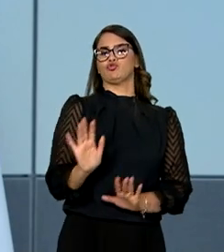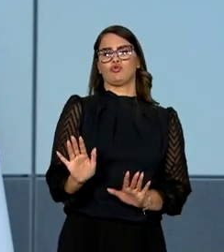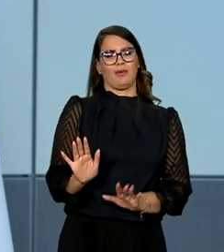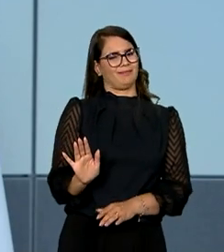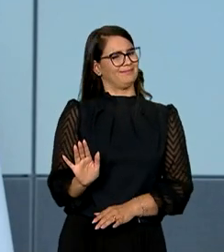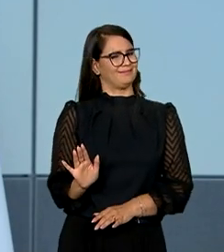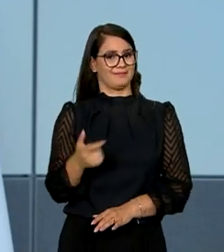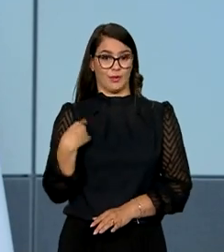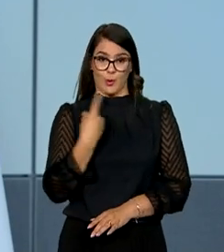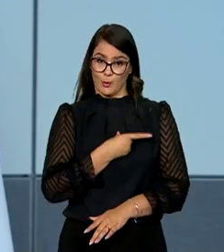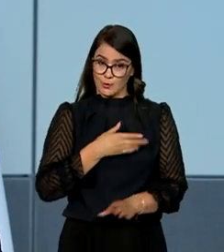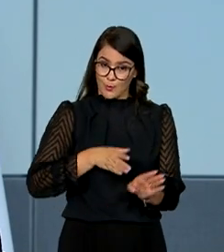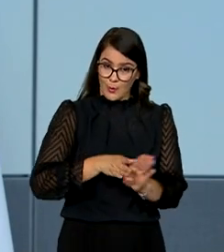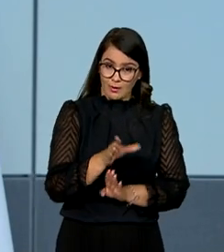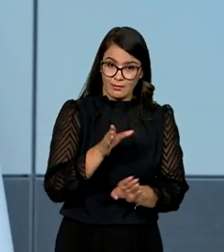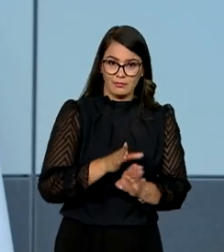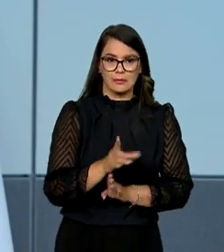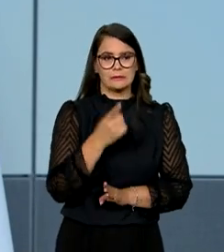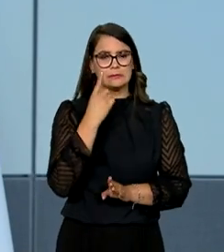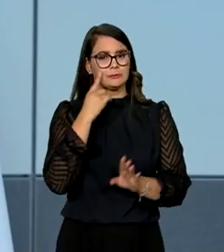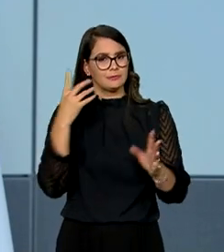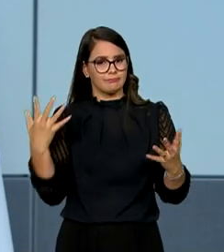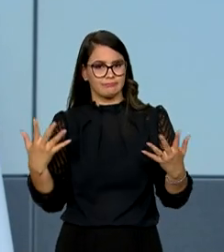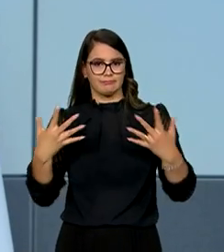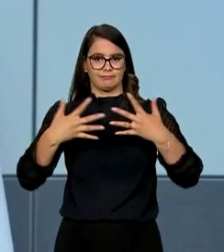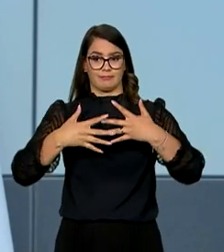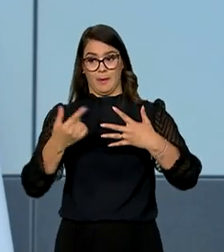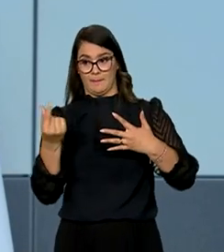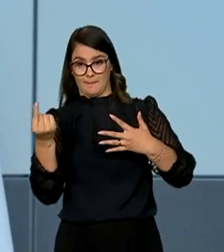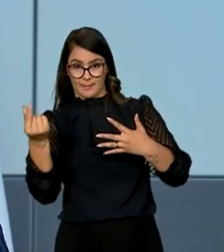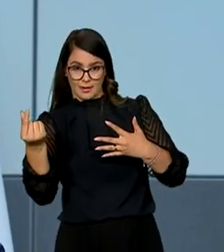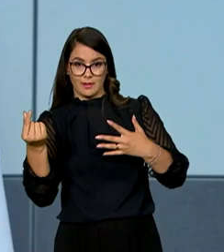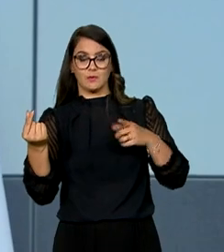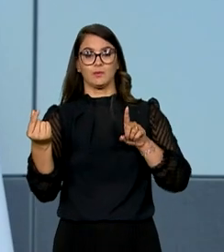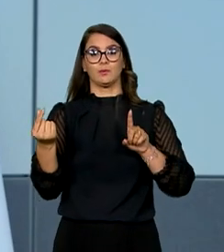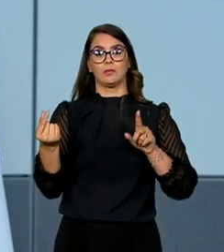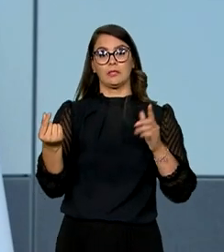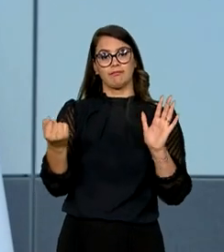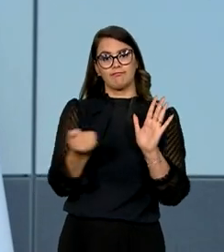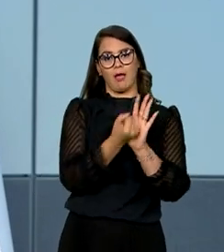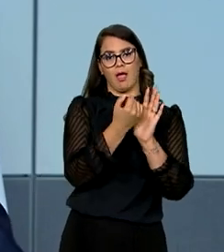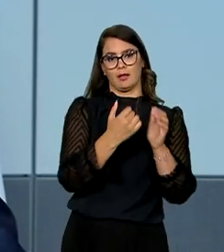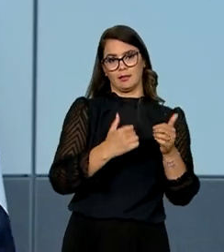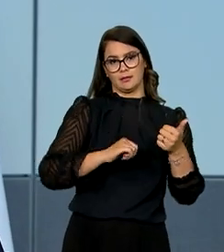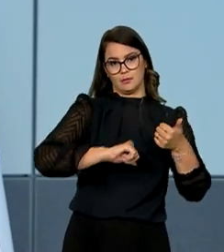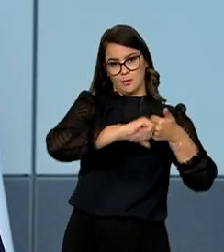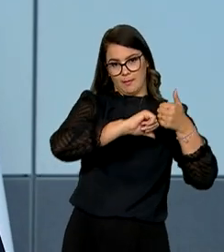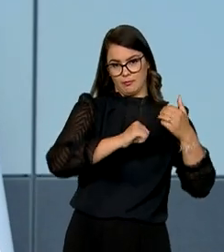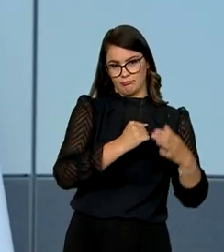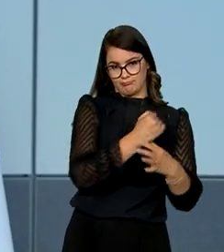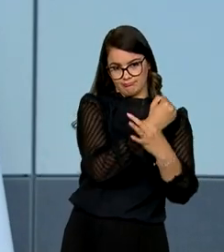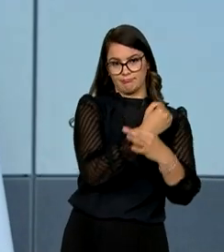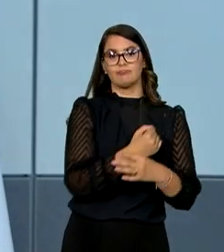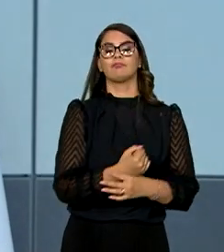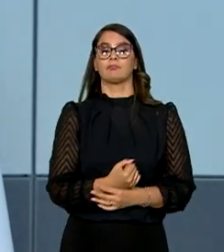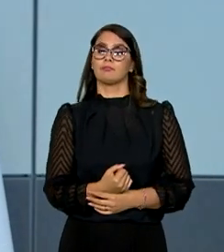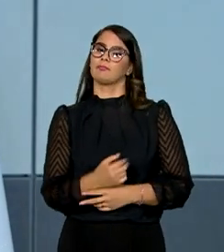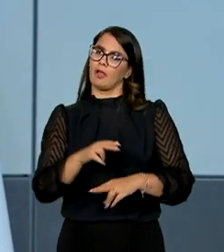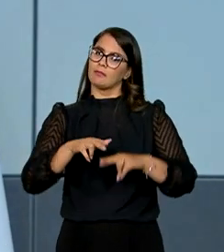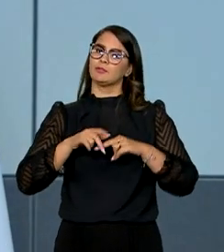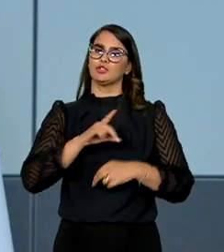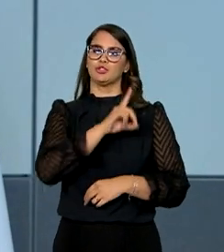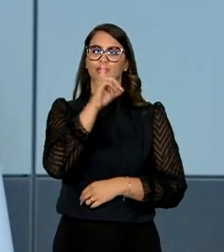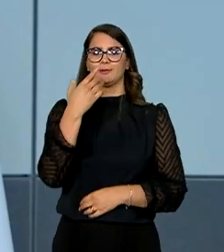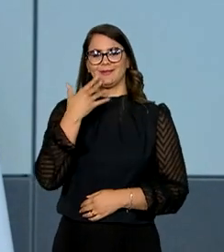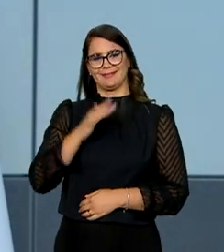O que nós orientamos é que façam uma fusão do preço e do selo de segurança. Com isso, teremos um dia das